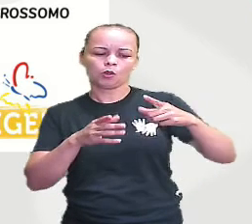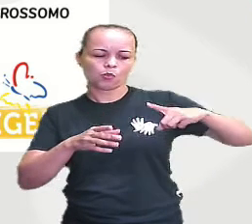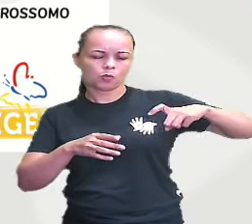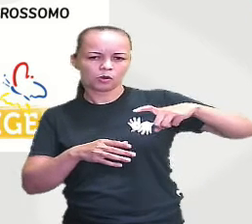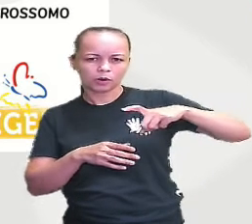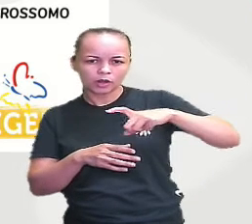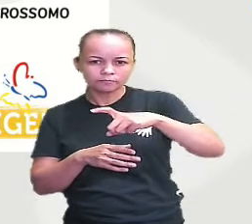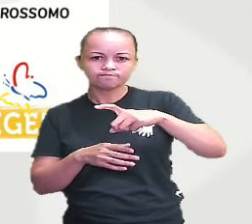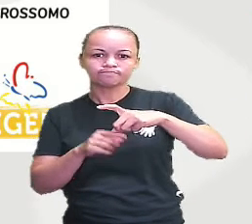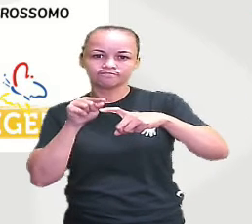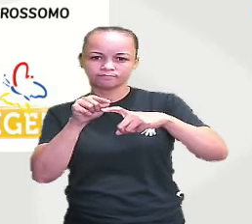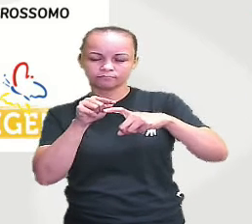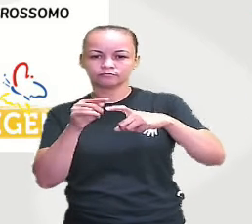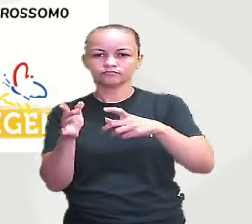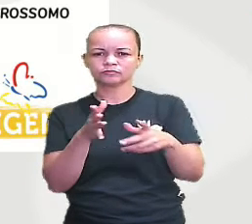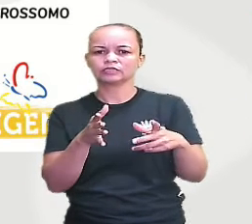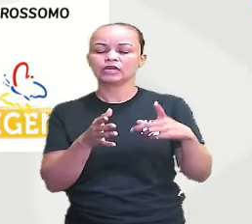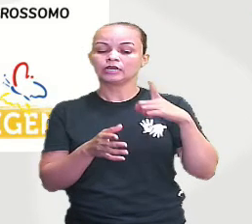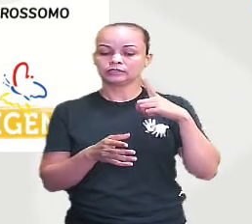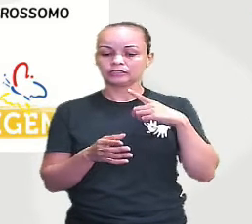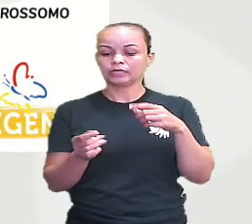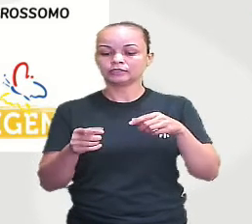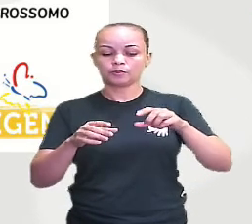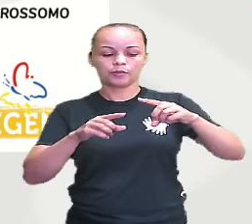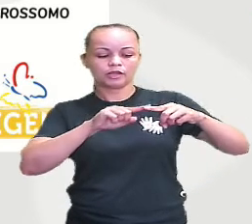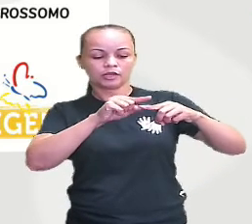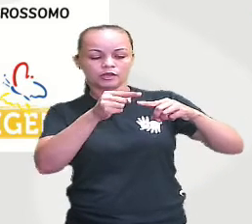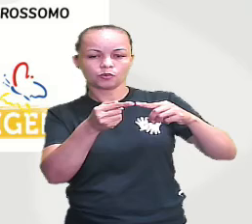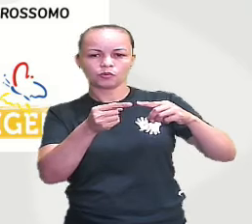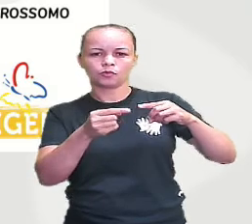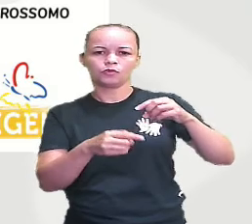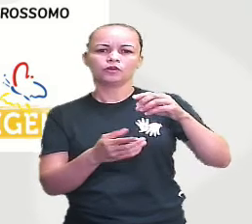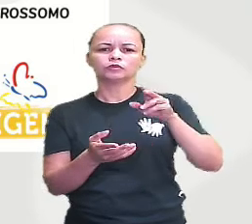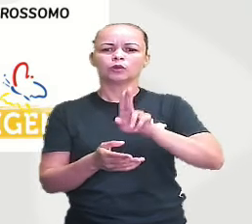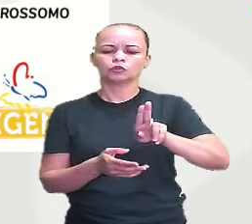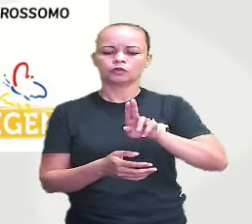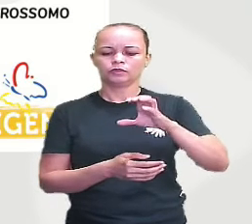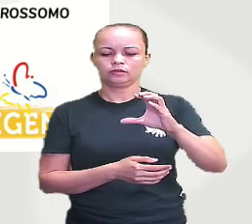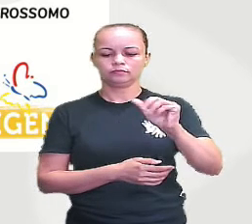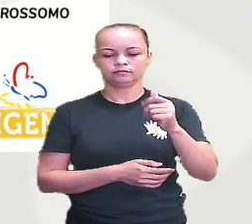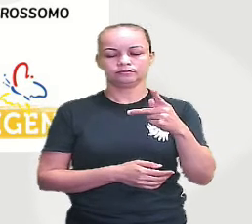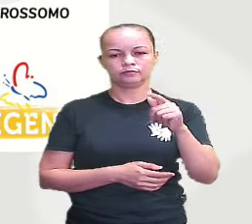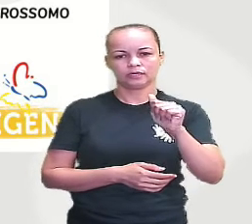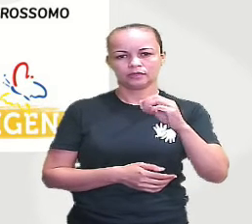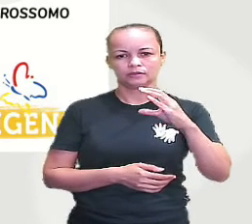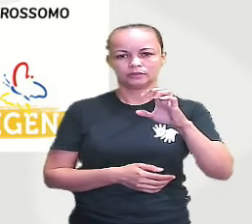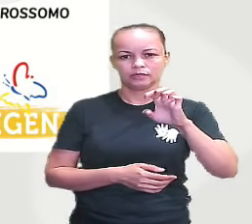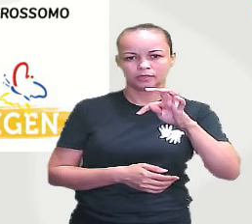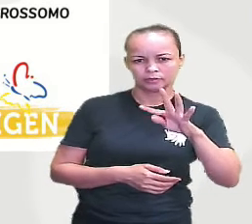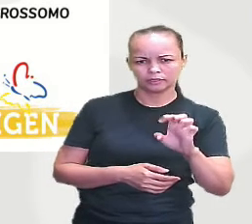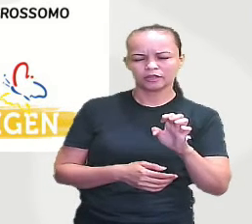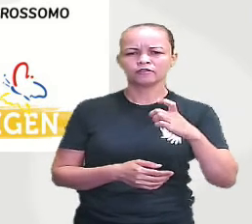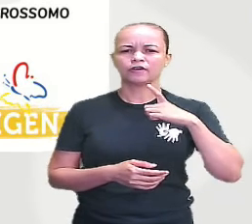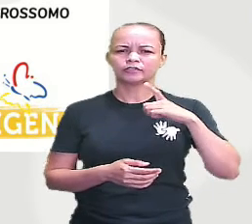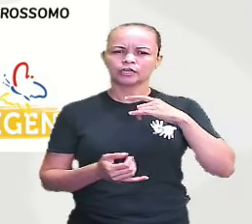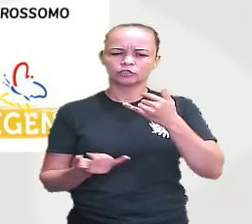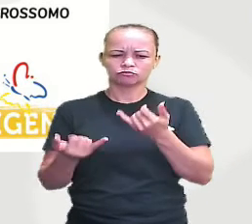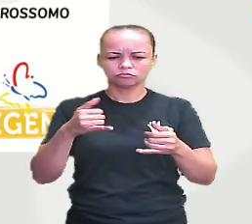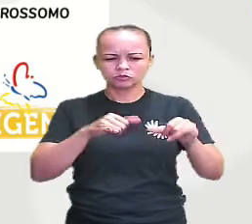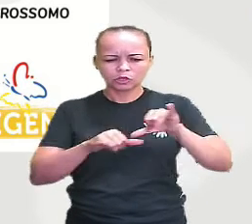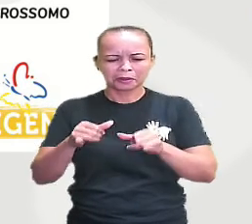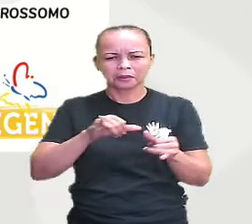E ali ele vai ter também o chamado capacete acrossômico, porque ele vai ter substâncias químicas, vai ter lá